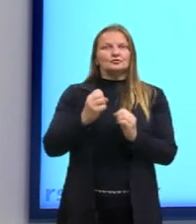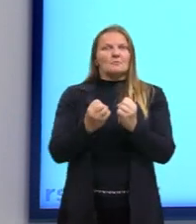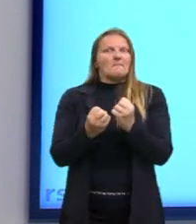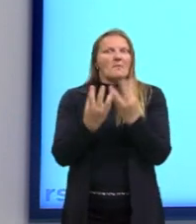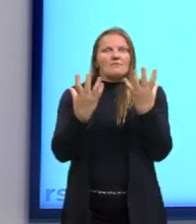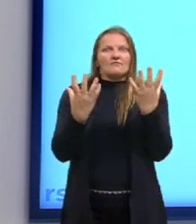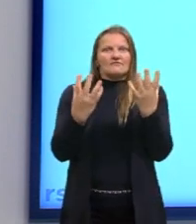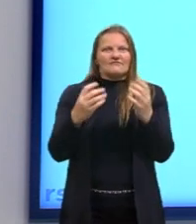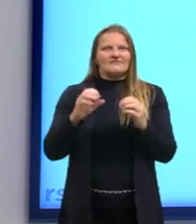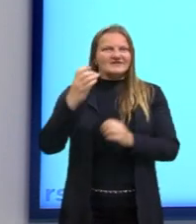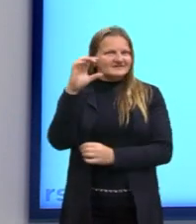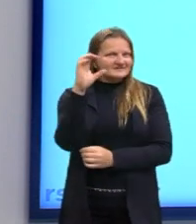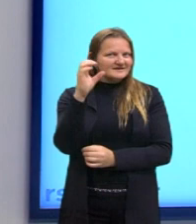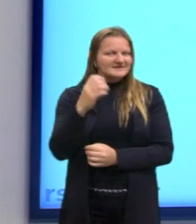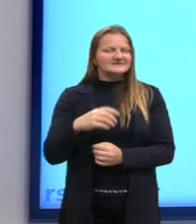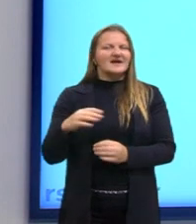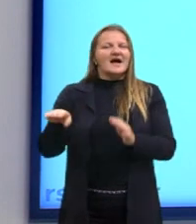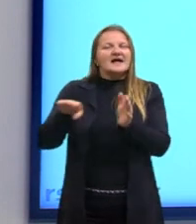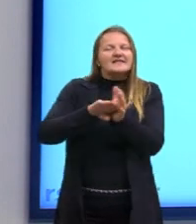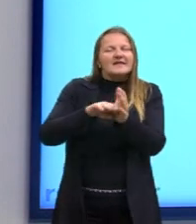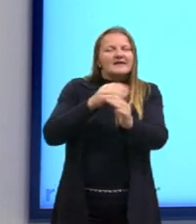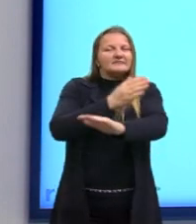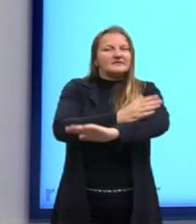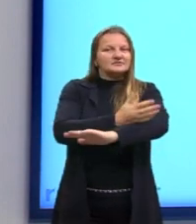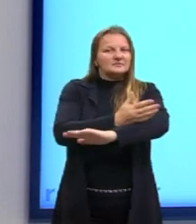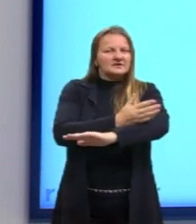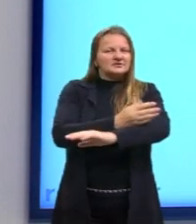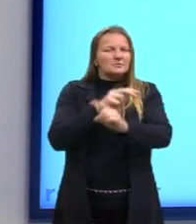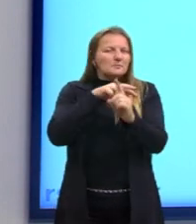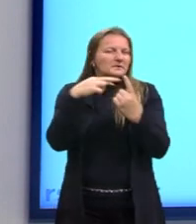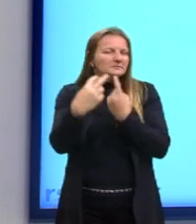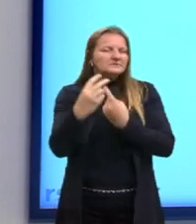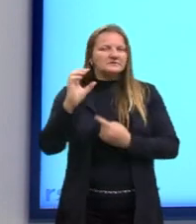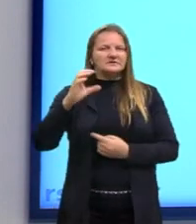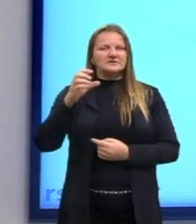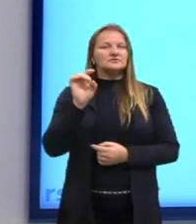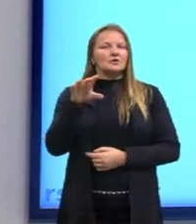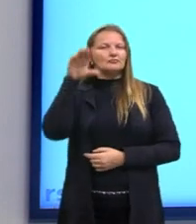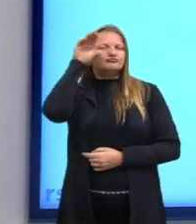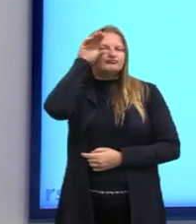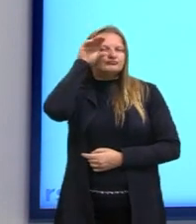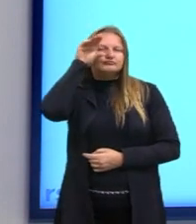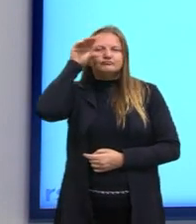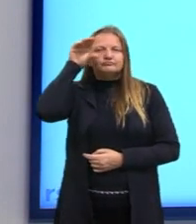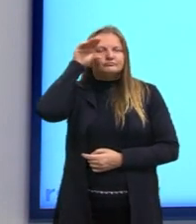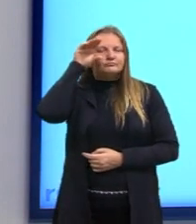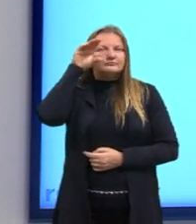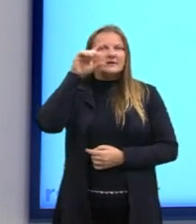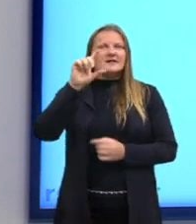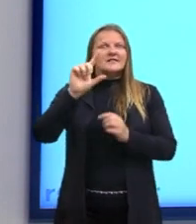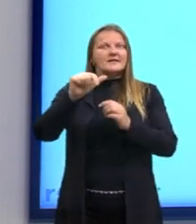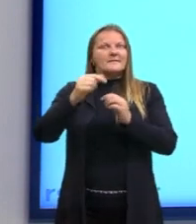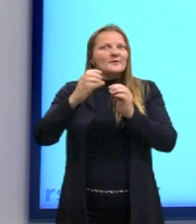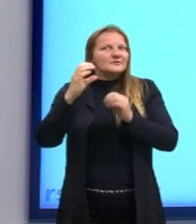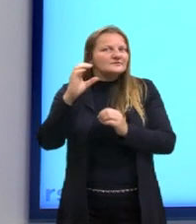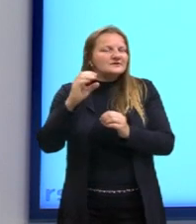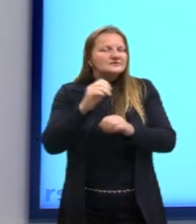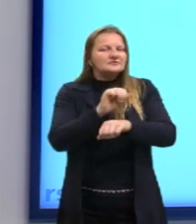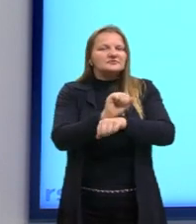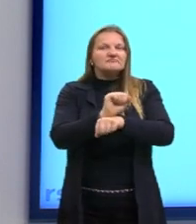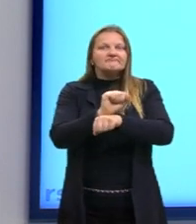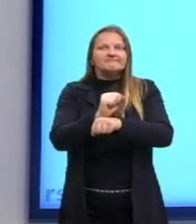Média, a perspectiva científica era muito contemplativa e aí a ciência teve uma certa estagnação.